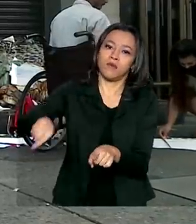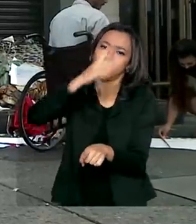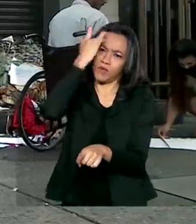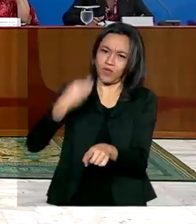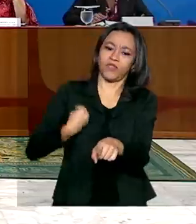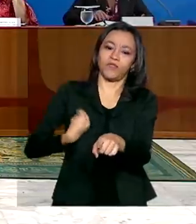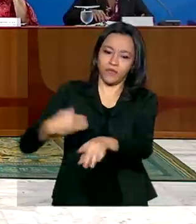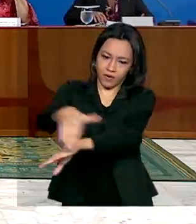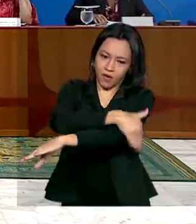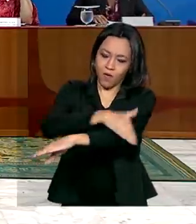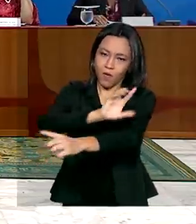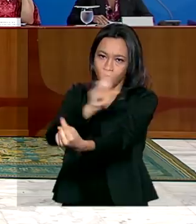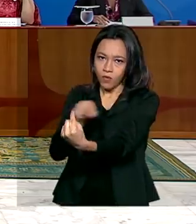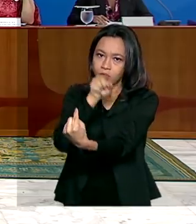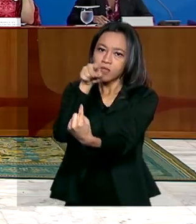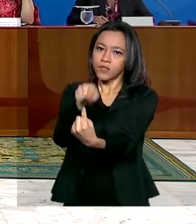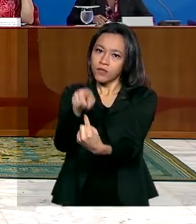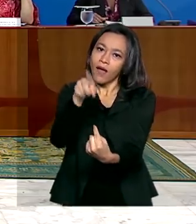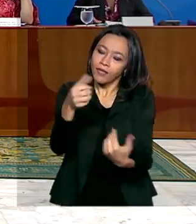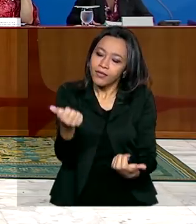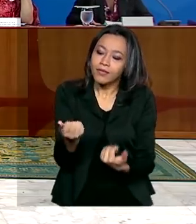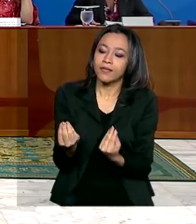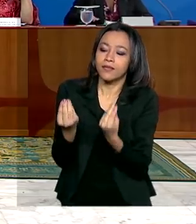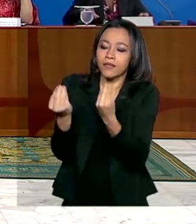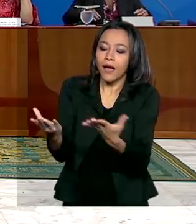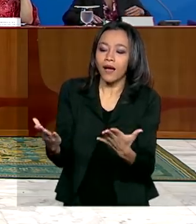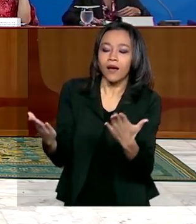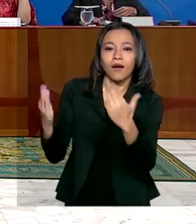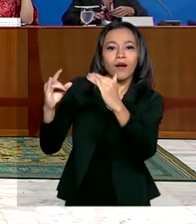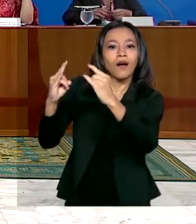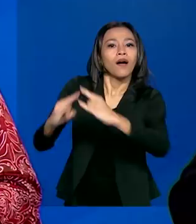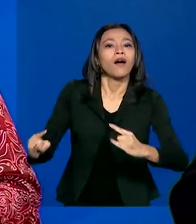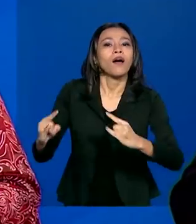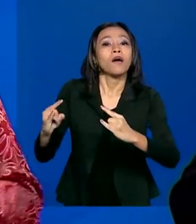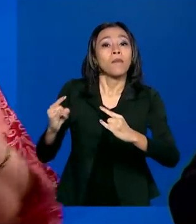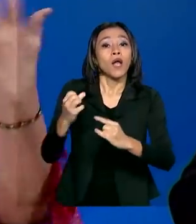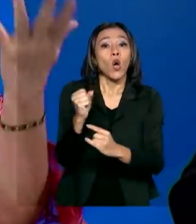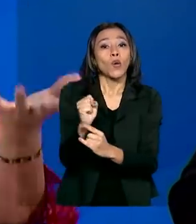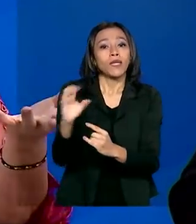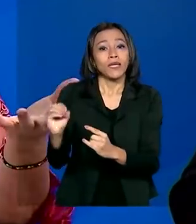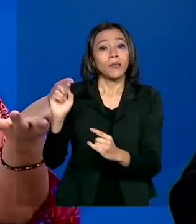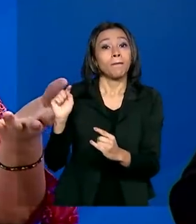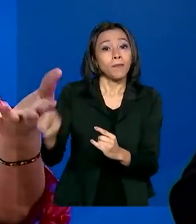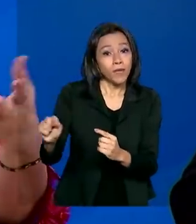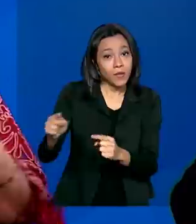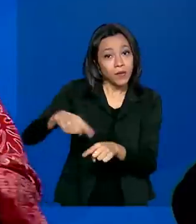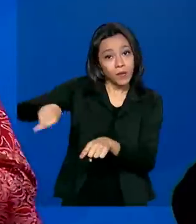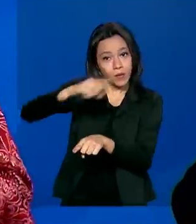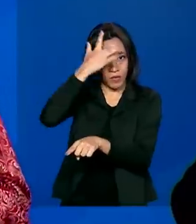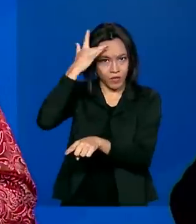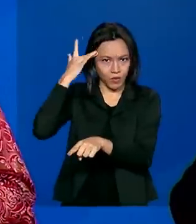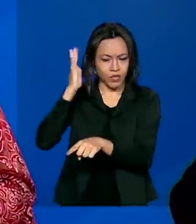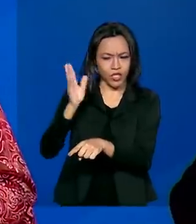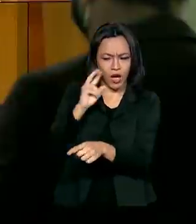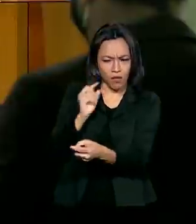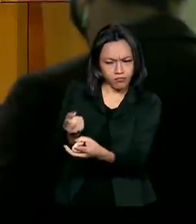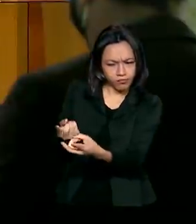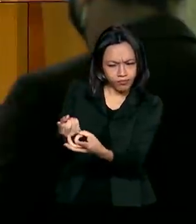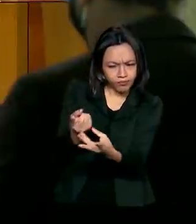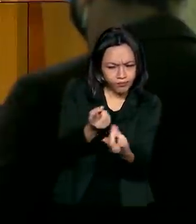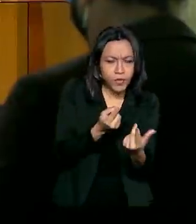condições, a meta é fornecer abrigo para pelo menos 80 mil pessoas. Já foram identificados 85